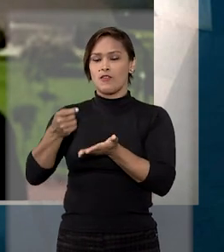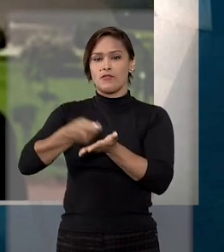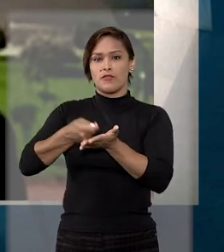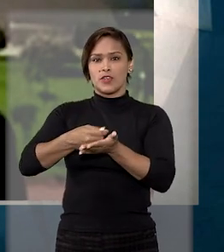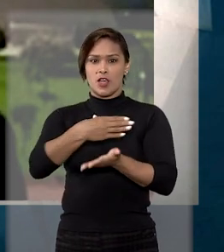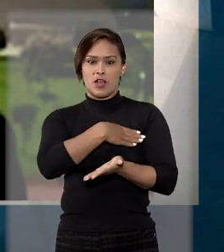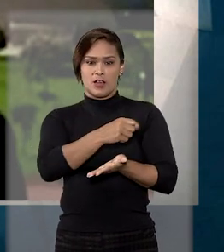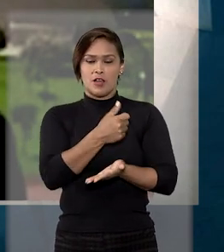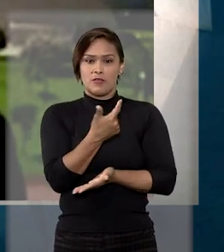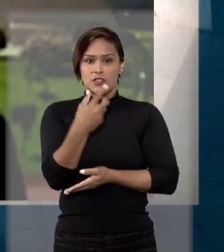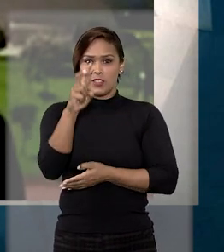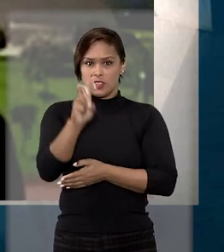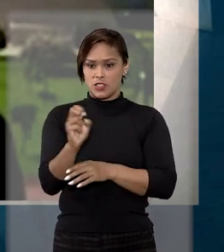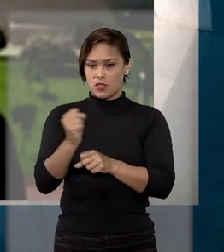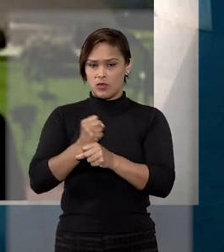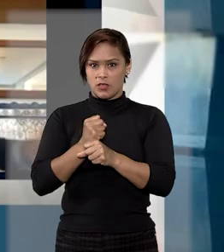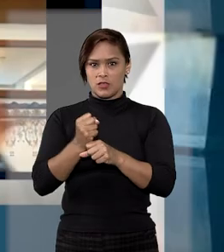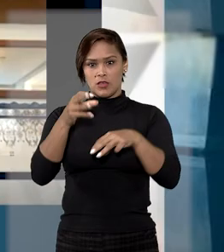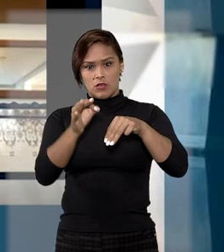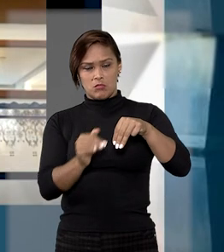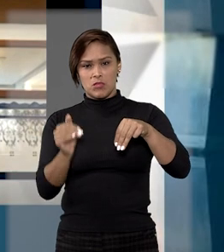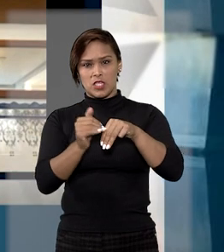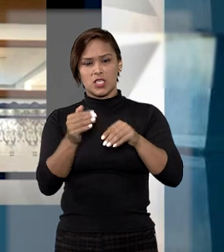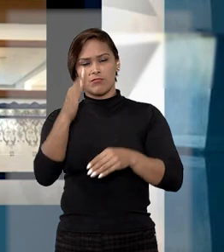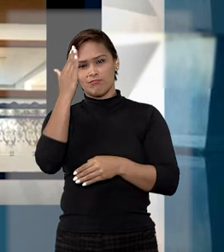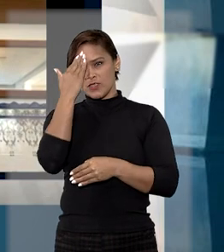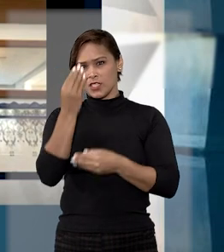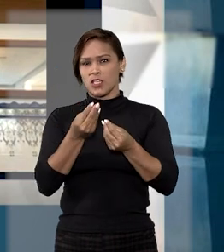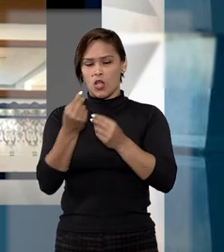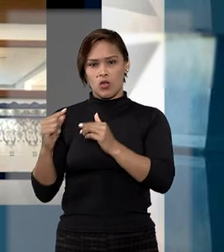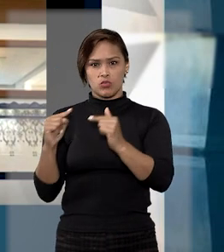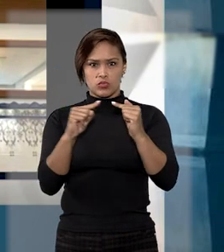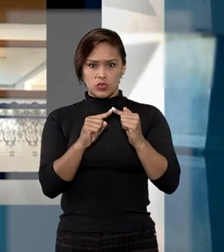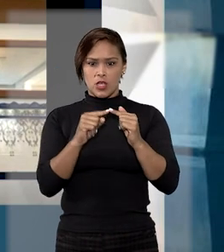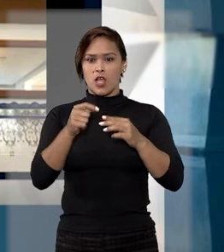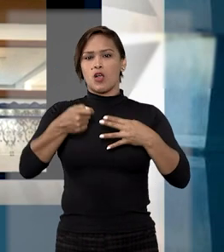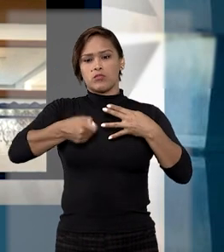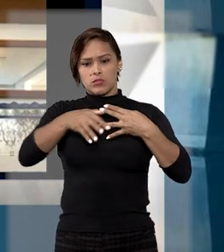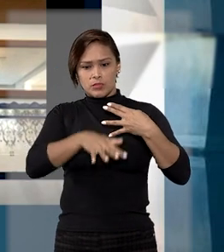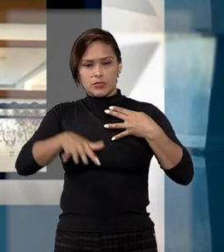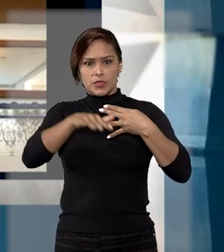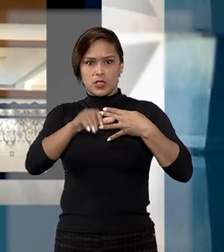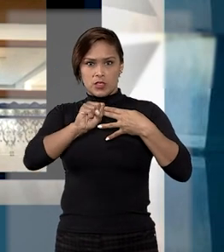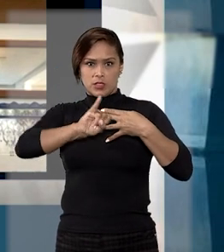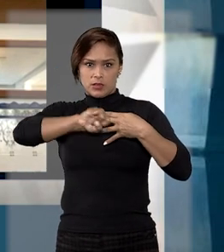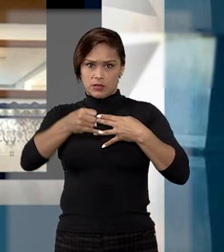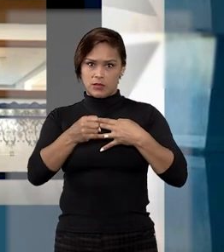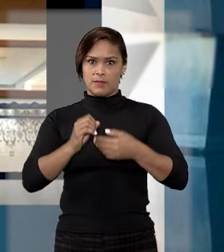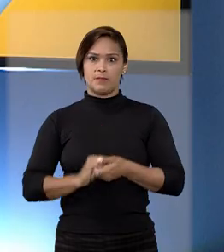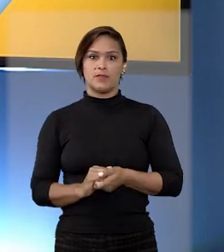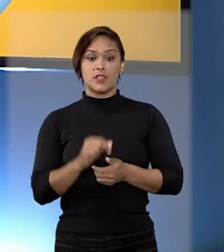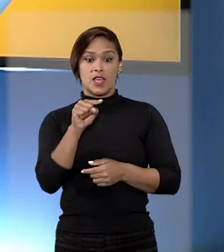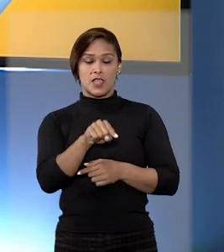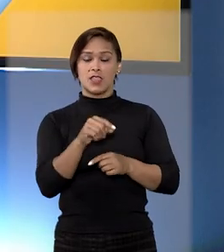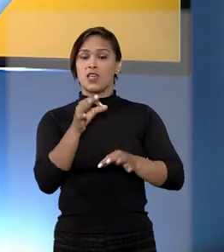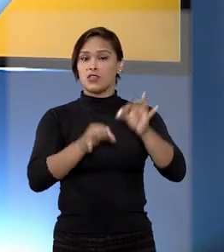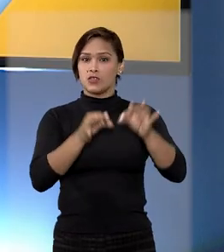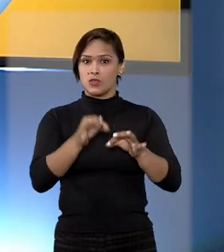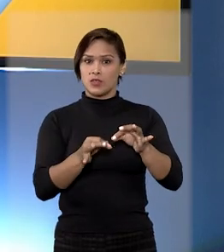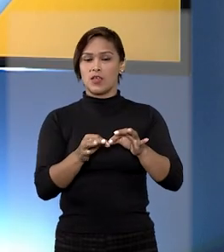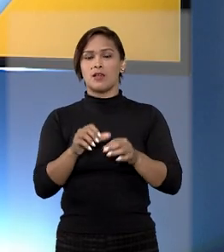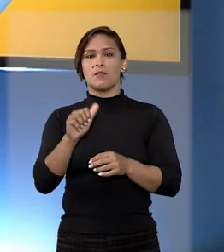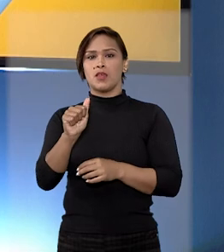pensão para os filhos até os 25 anos, o ministro considerou que está de acordo com a jurisprudência da corte. E nesse